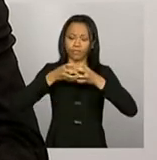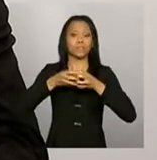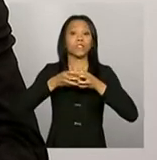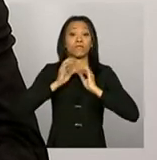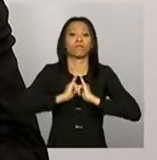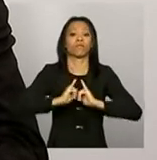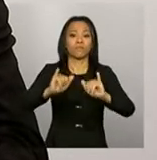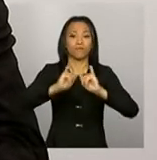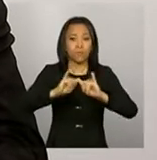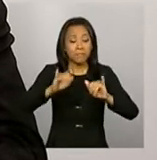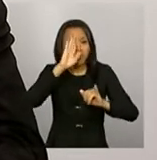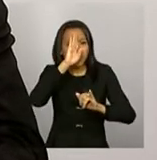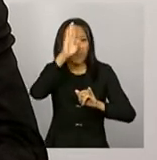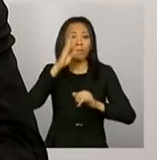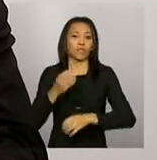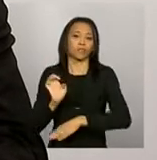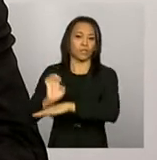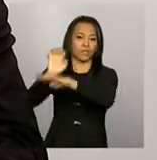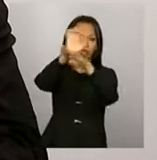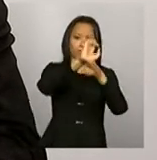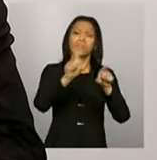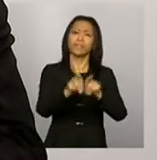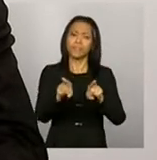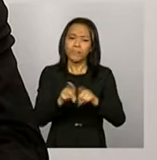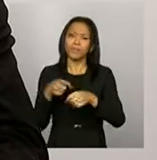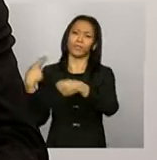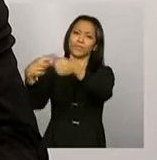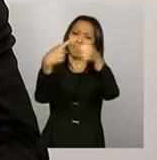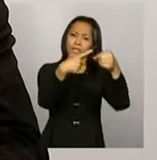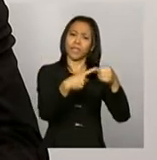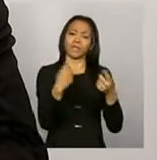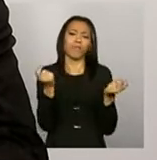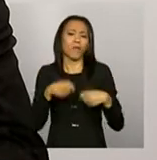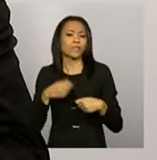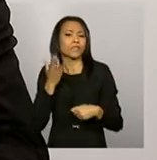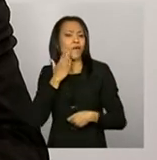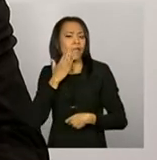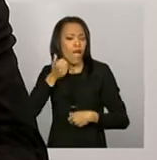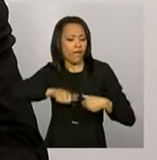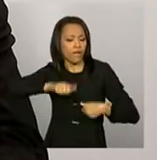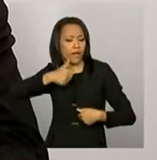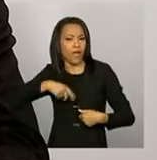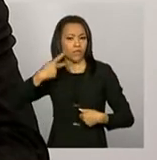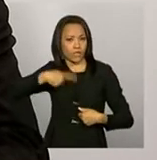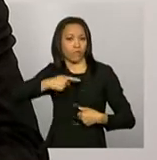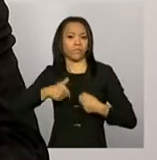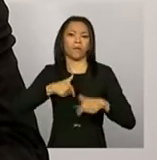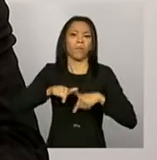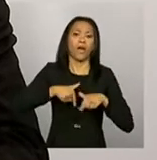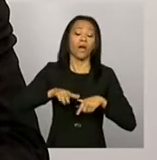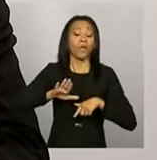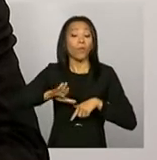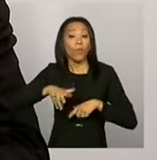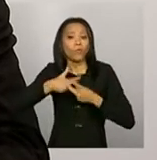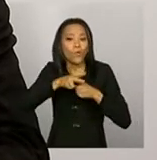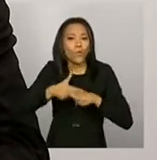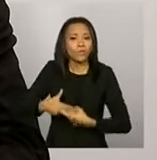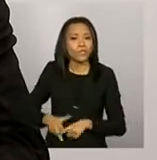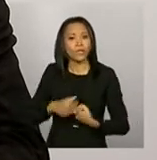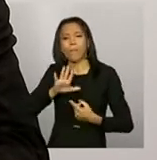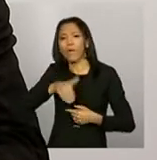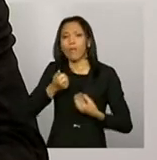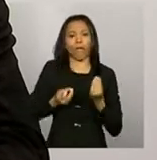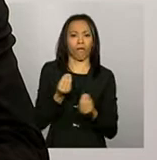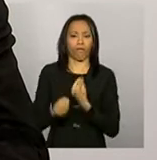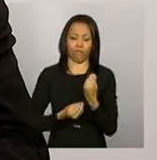especialmente para os estados, mas também para os municípios, para que eles possam avaliar o seu trabalho, saber onde que eles precisam melhorar. Então,